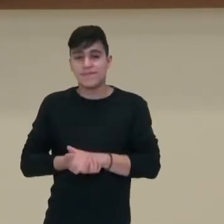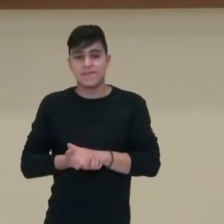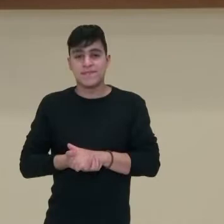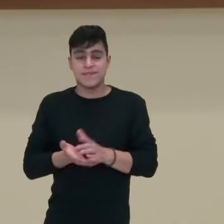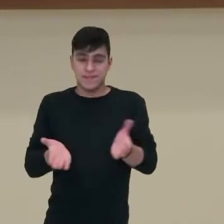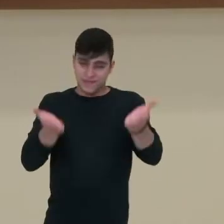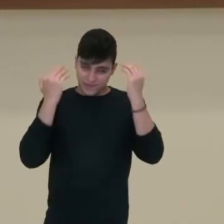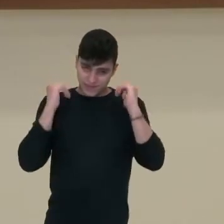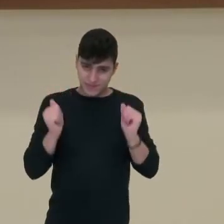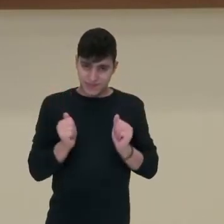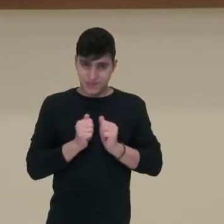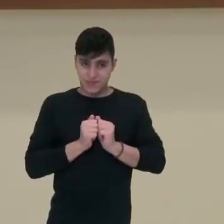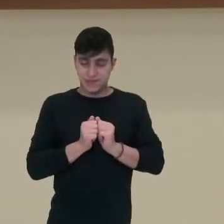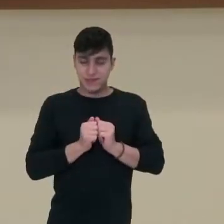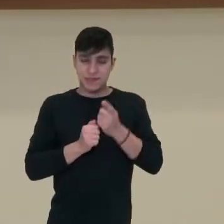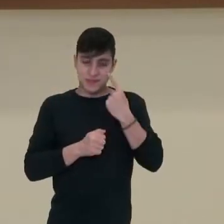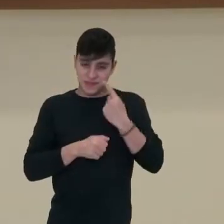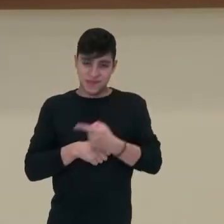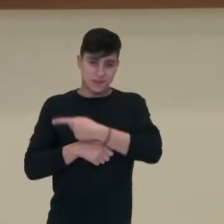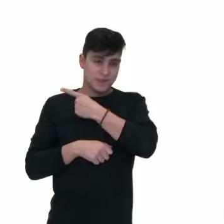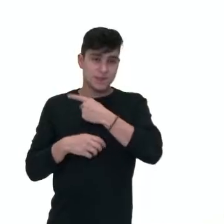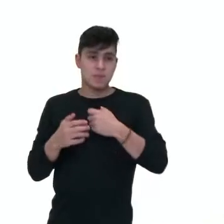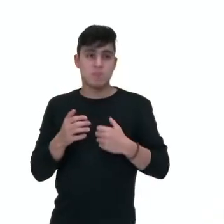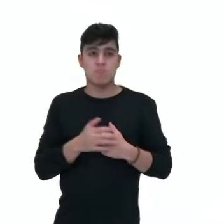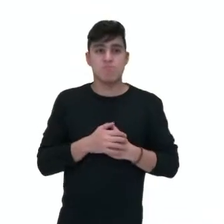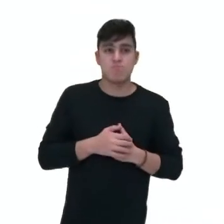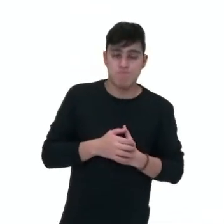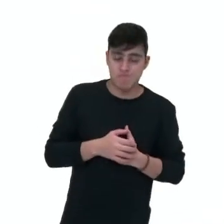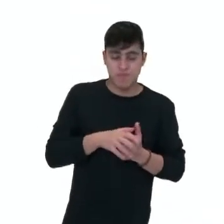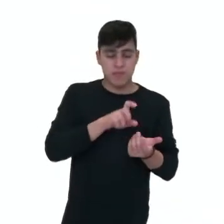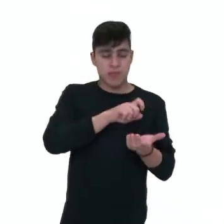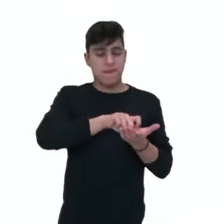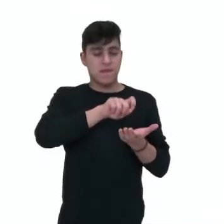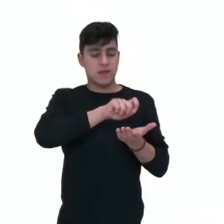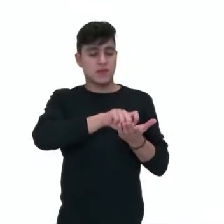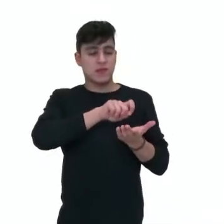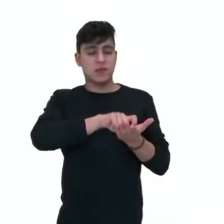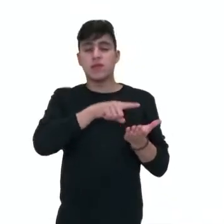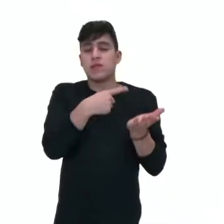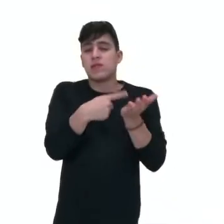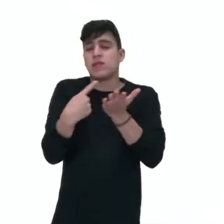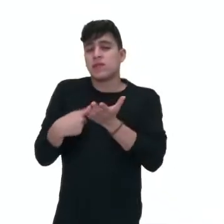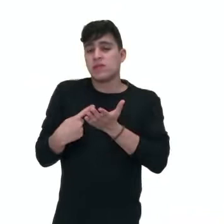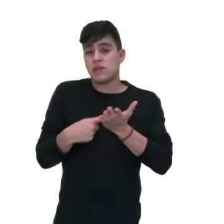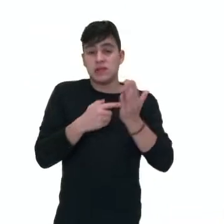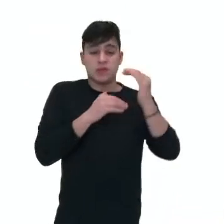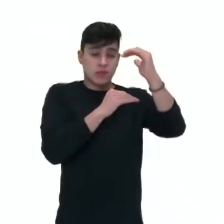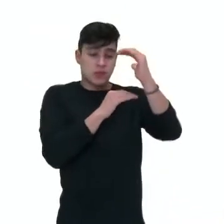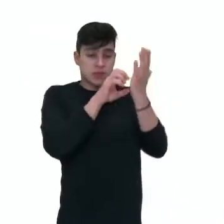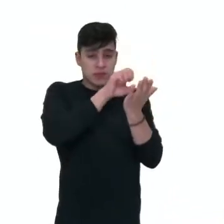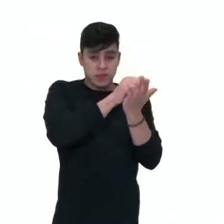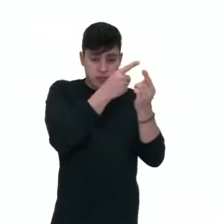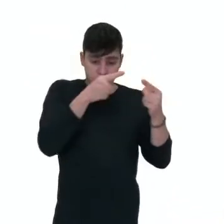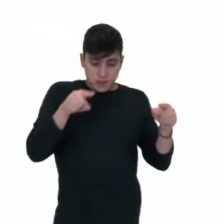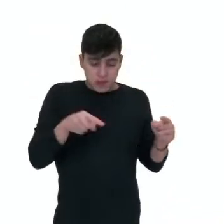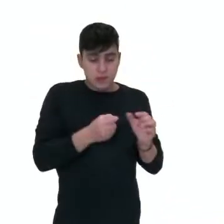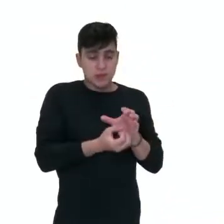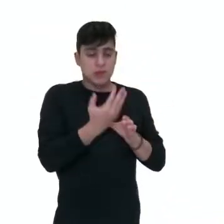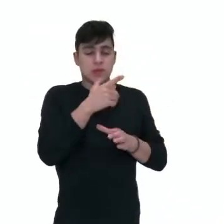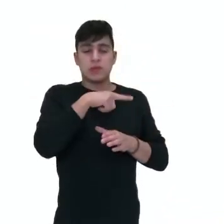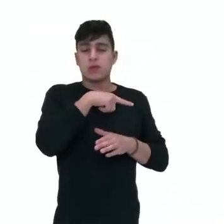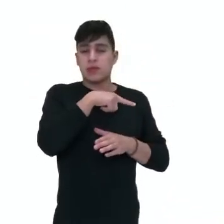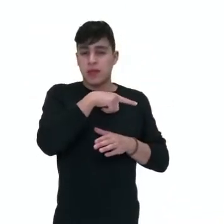Vamos juntos? Então, vamos lá! Então, notação musical convencional, né? Ela é formada por